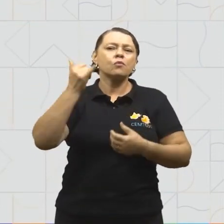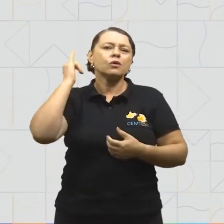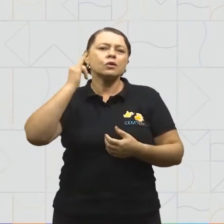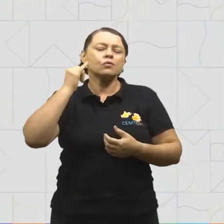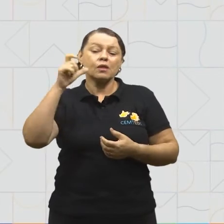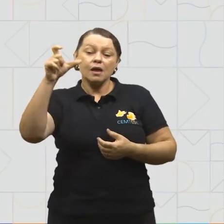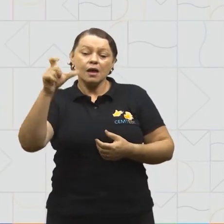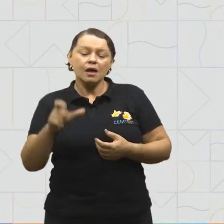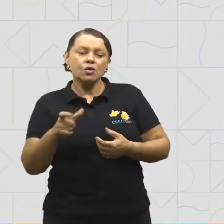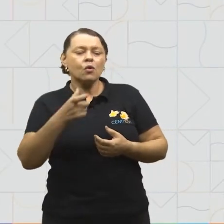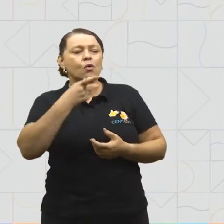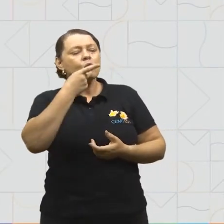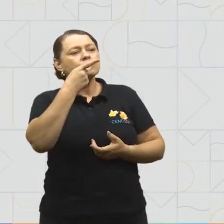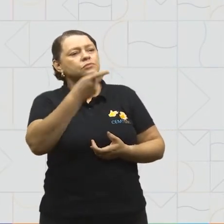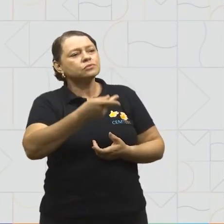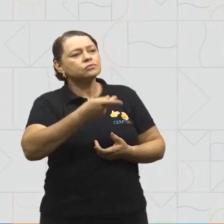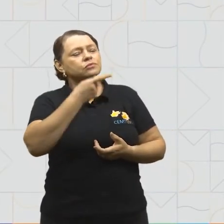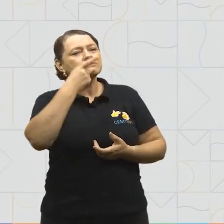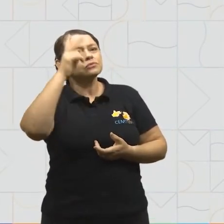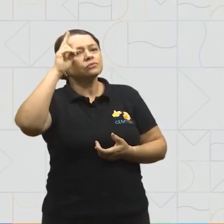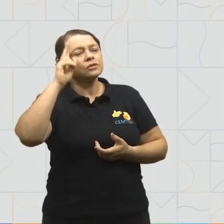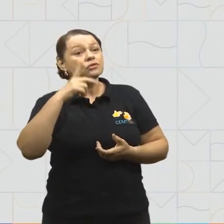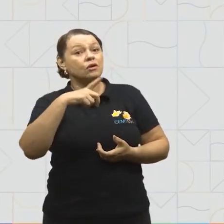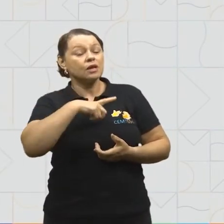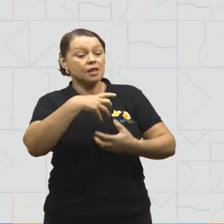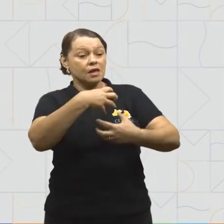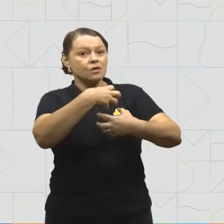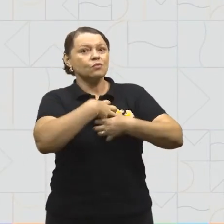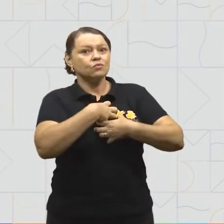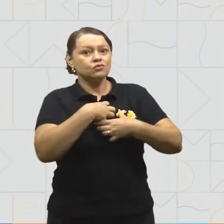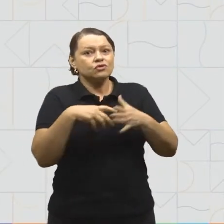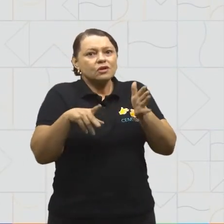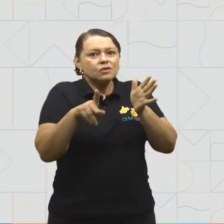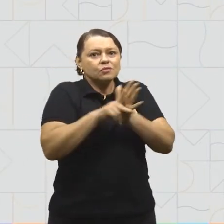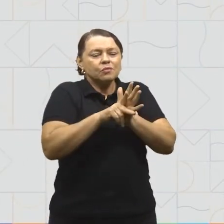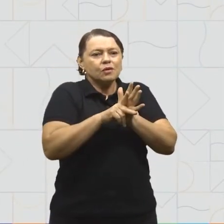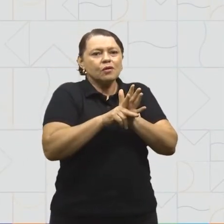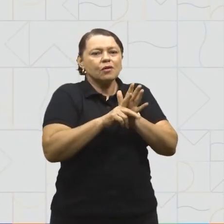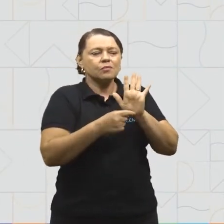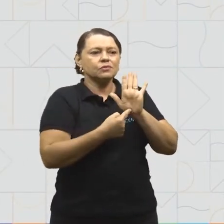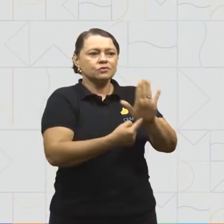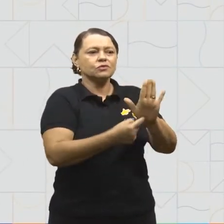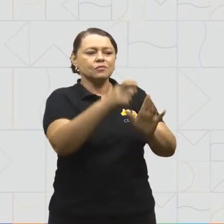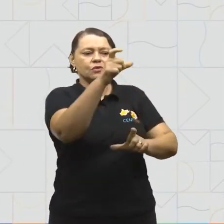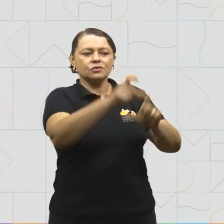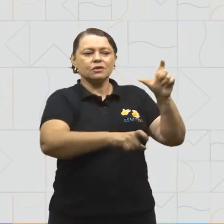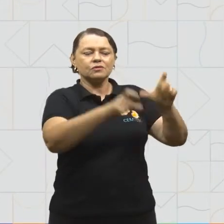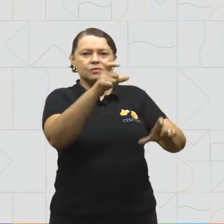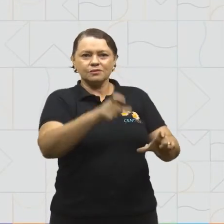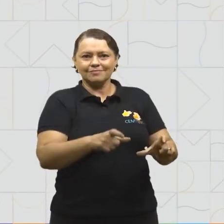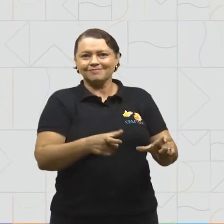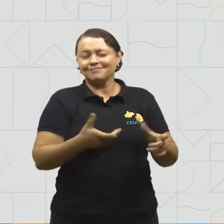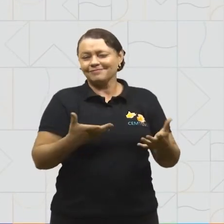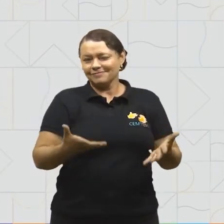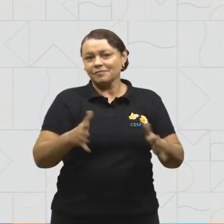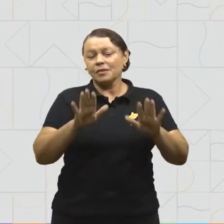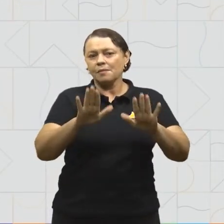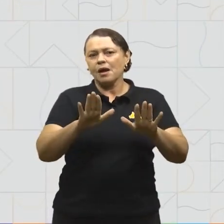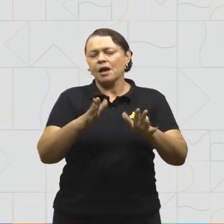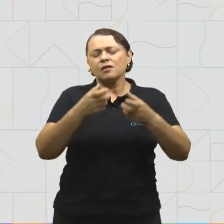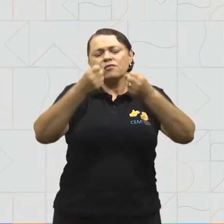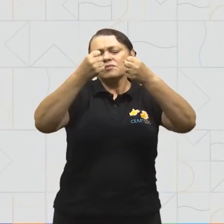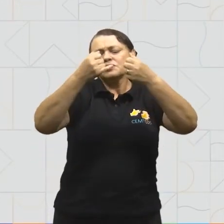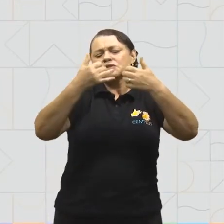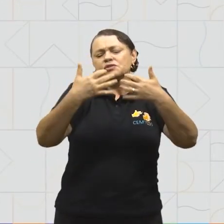já vimos que existem algumas formas de indicar as falas das personagens. Mas, nesse caso, não falaremos